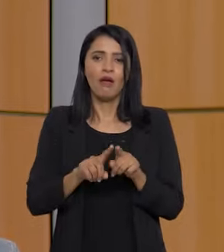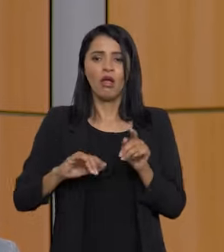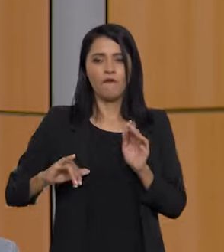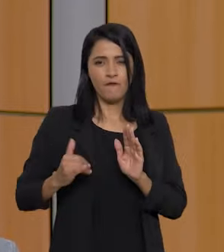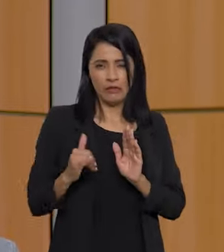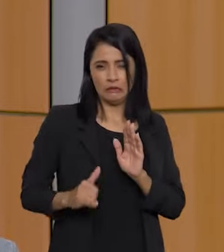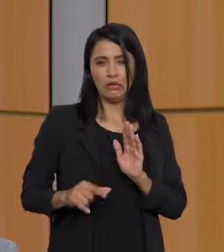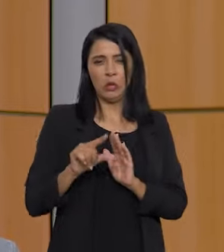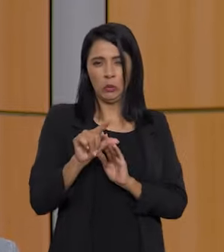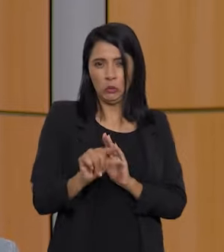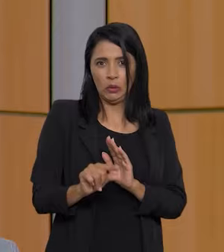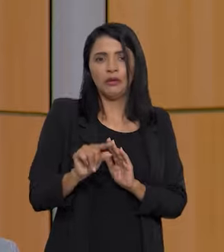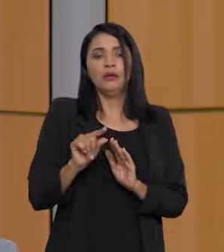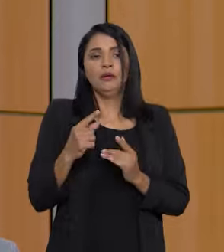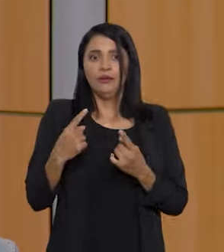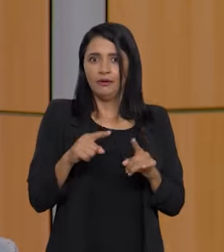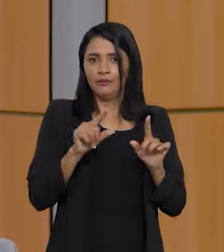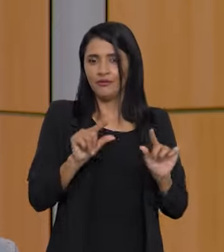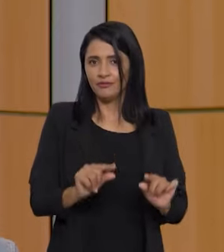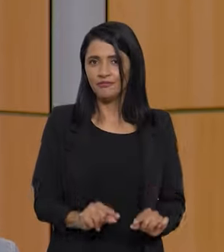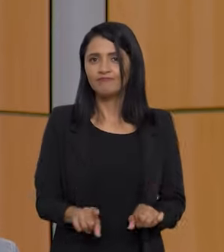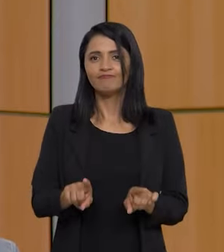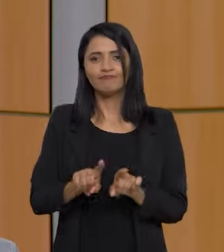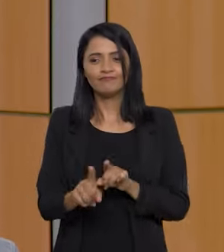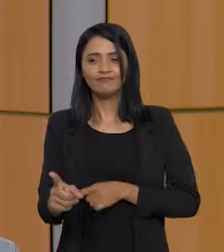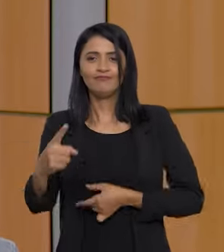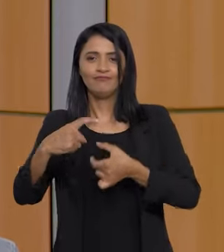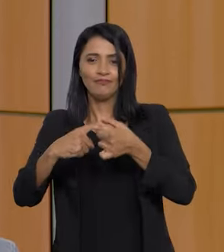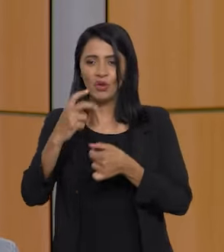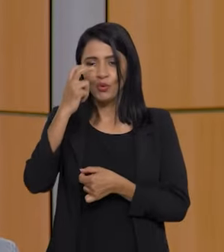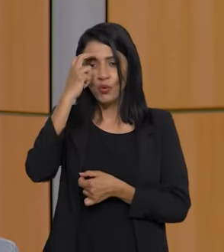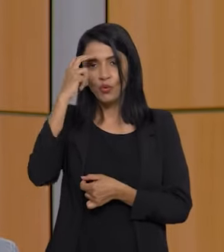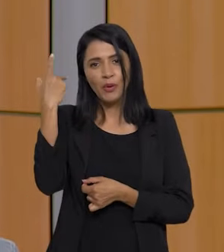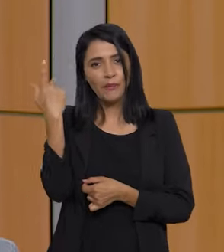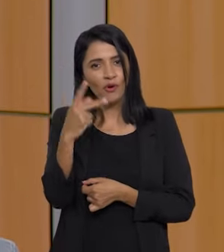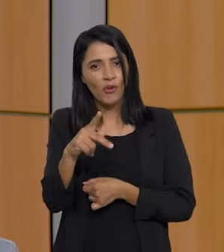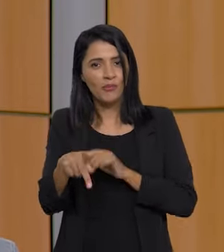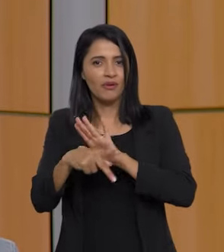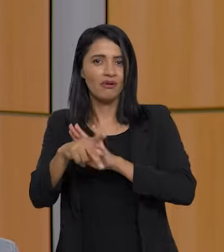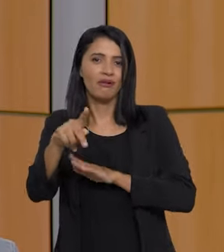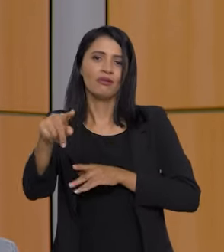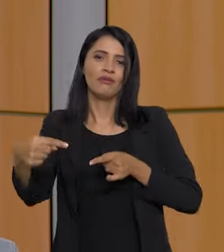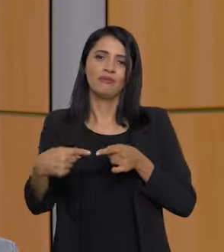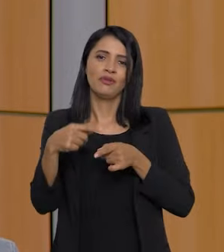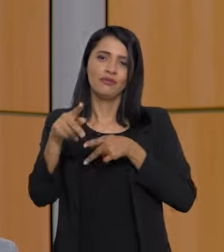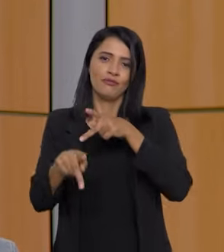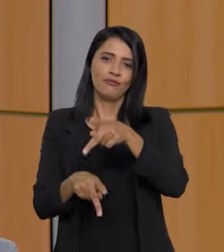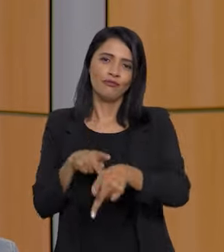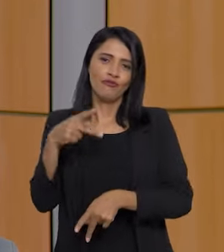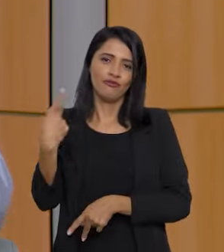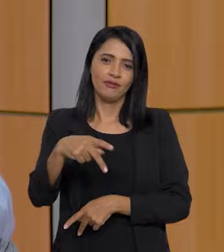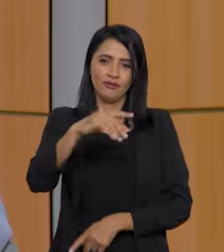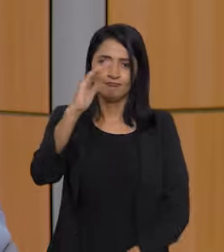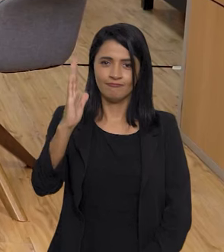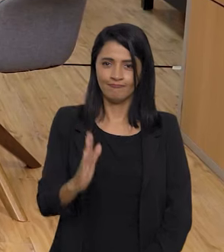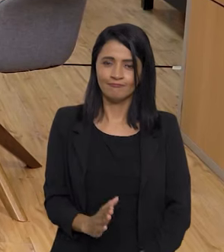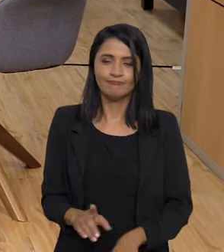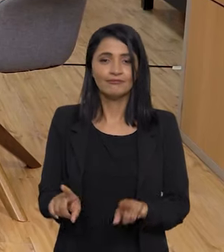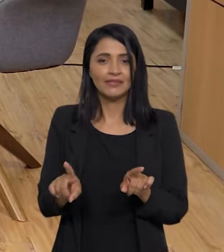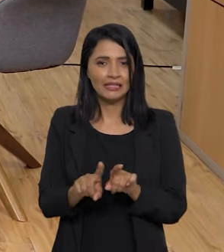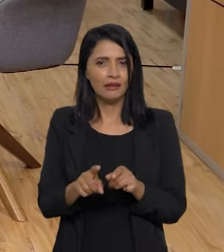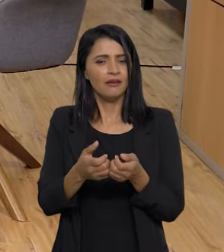a inflação de alimentos, recuperar a cultura alimentar do nosso povo e ter